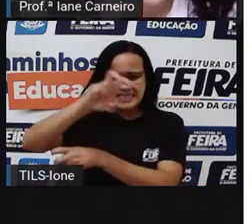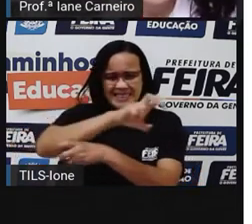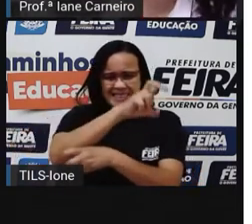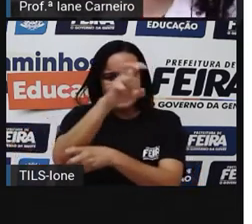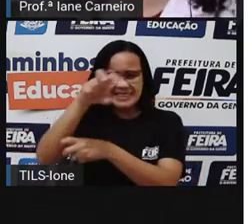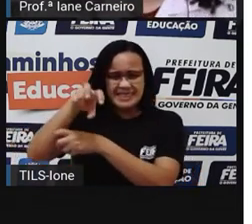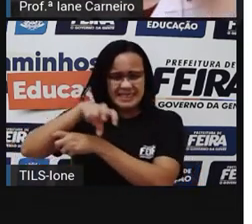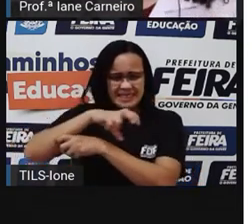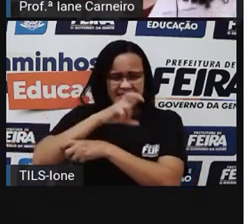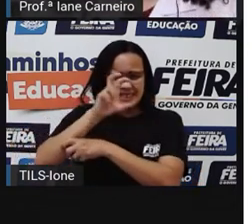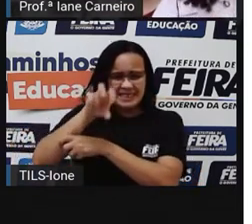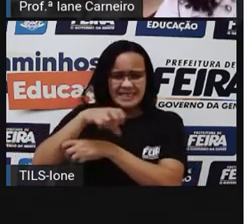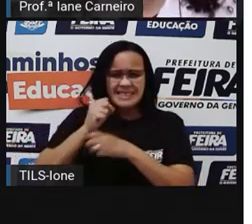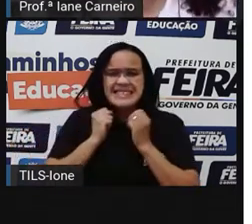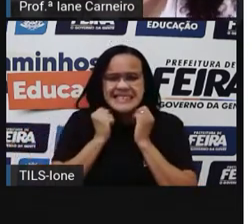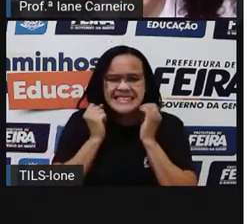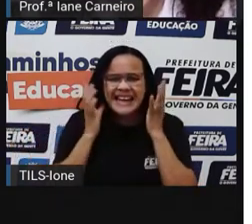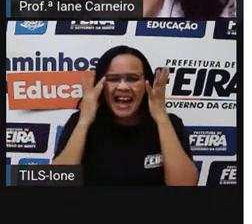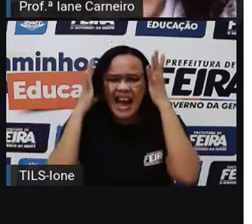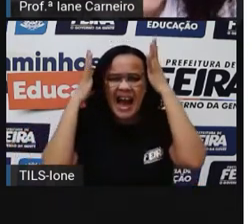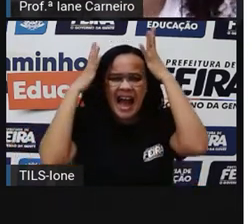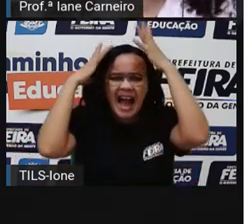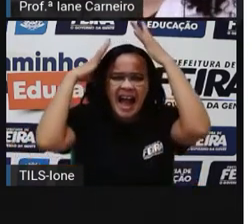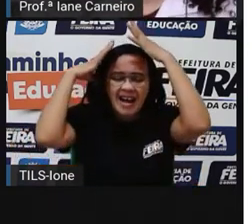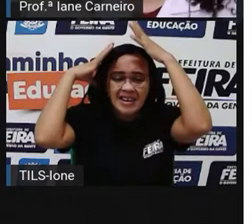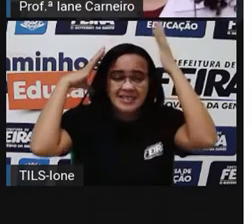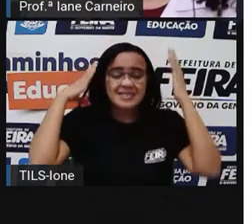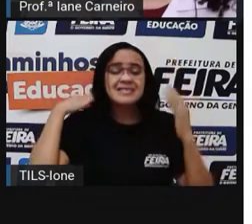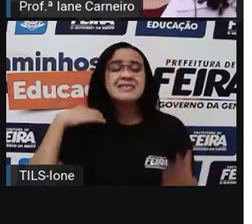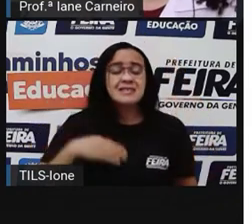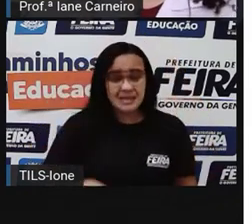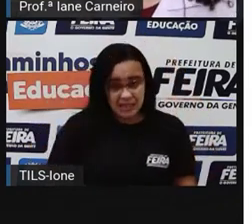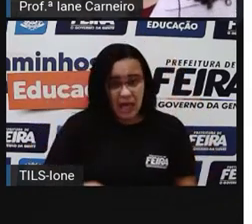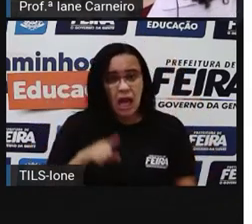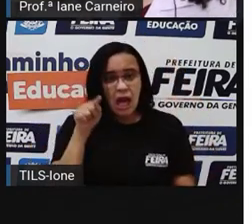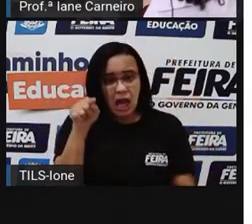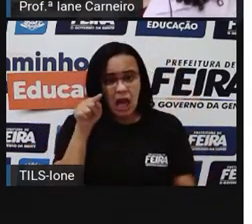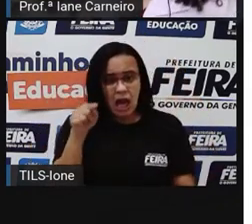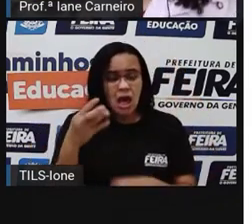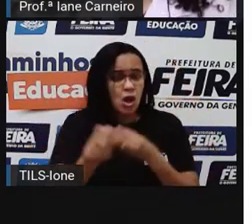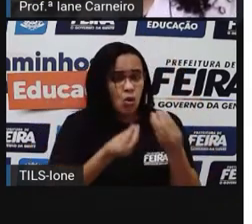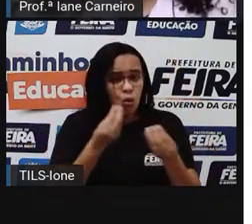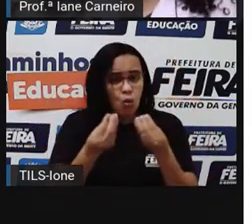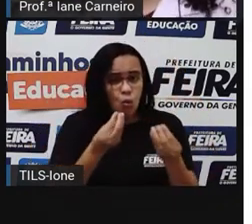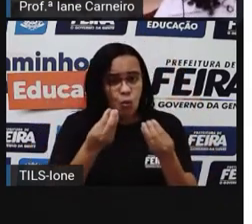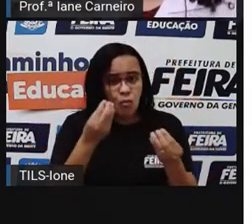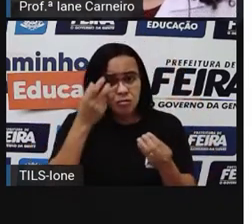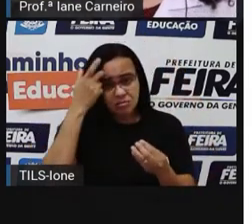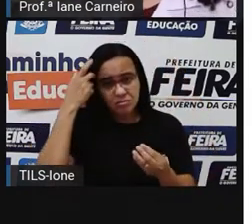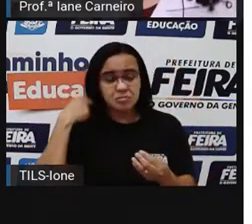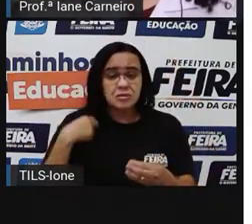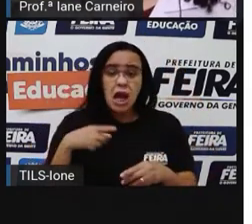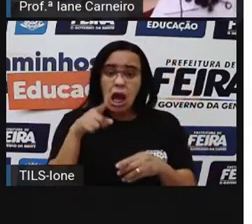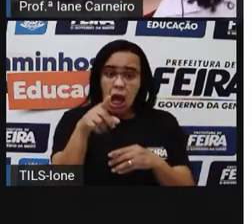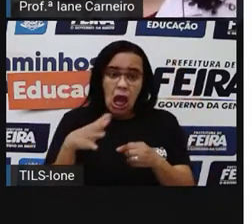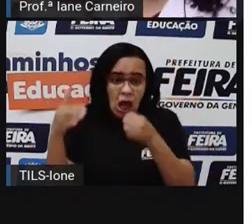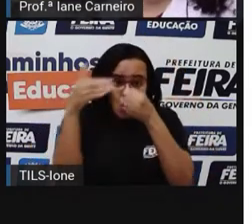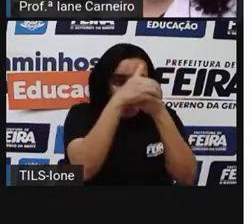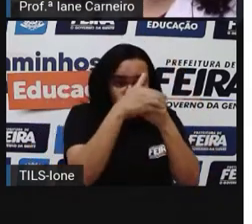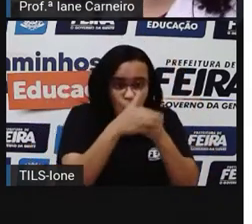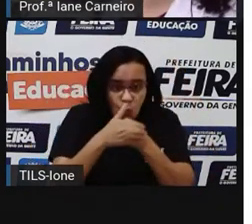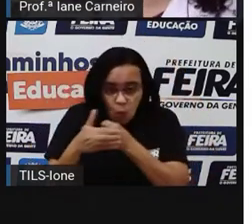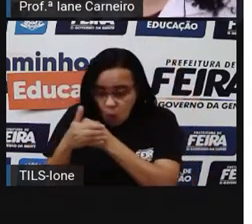é a cobra mais simpática do nosso folclore. Os animais nunca sabem por onde ela se esconde. Ela vive